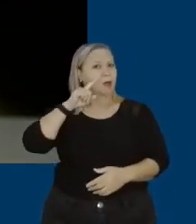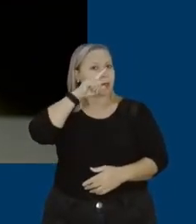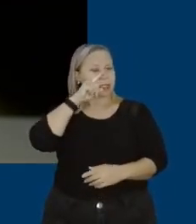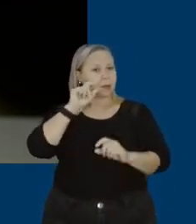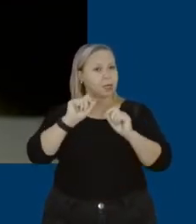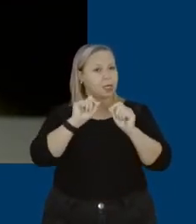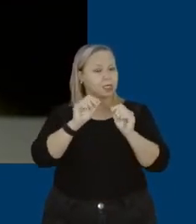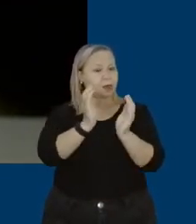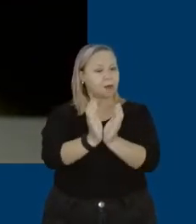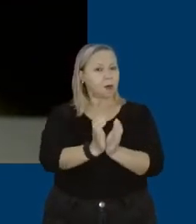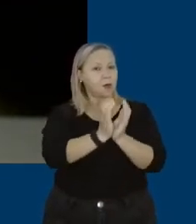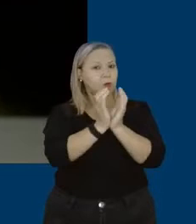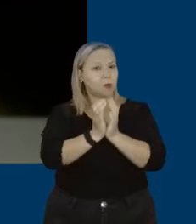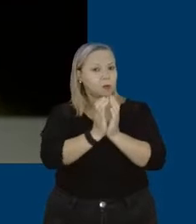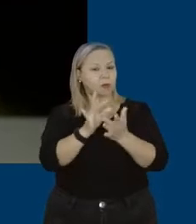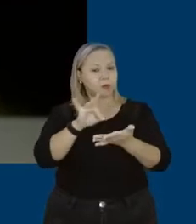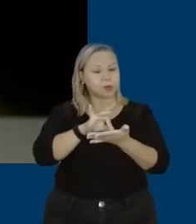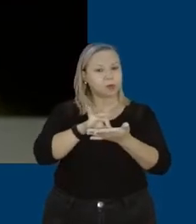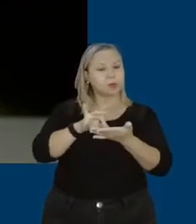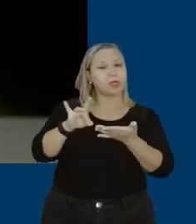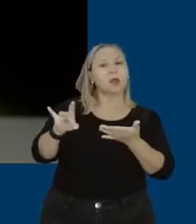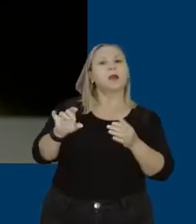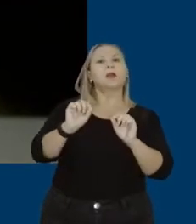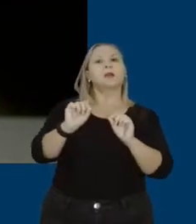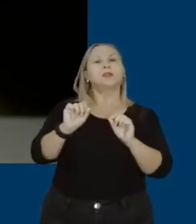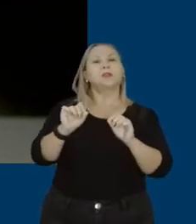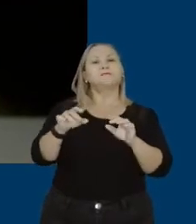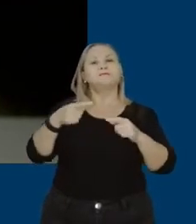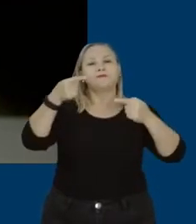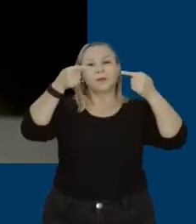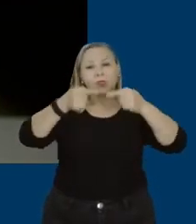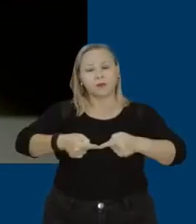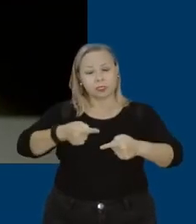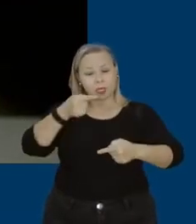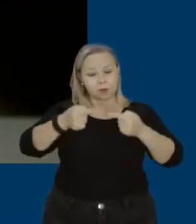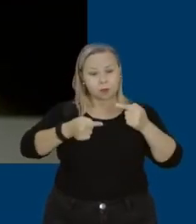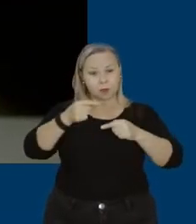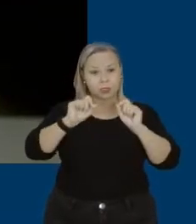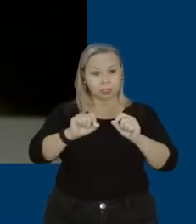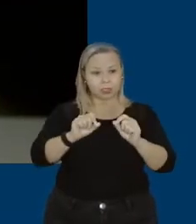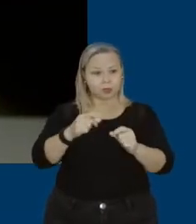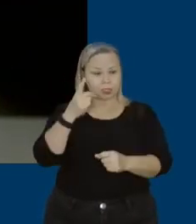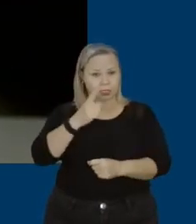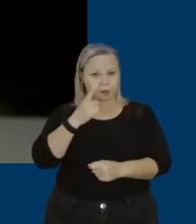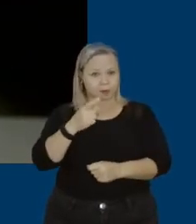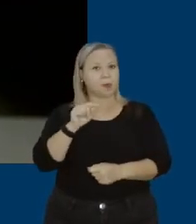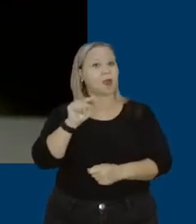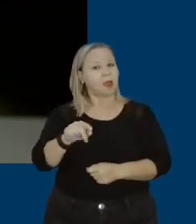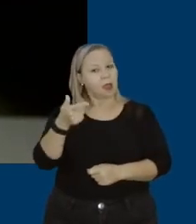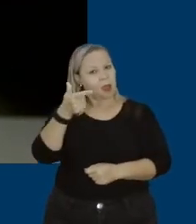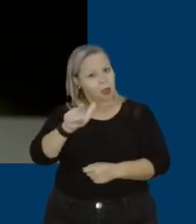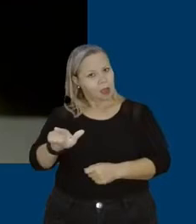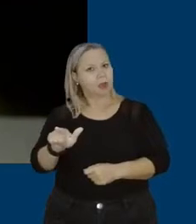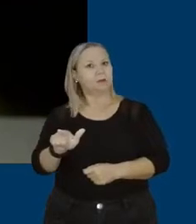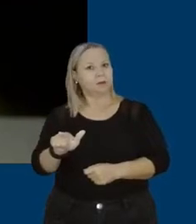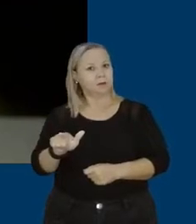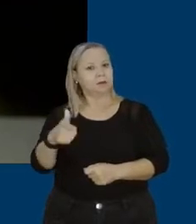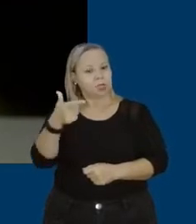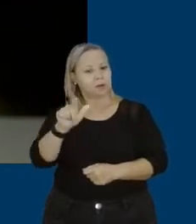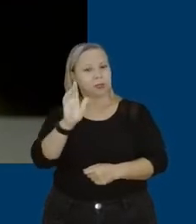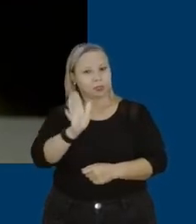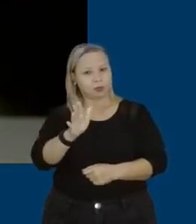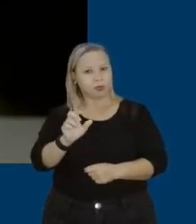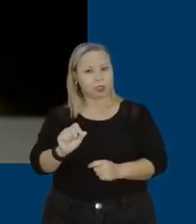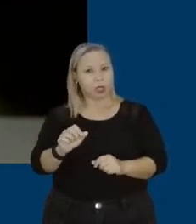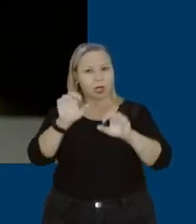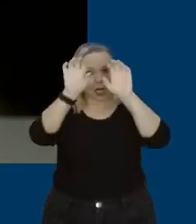conjunto de adversários políticos desse deputado. Ele, aliás, é reincidente nesse assunto. Ele já no Supremo Tribunal